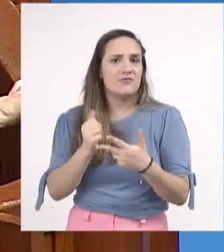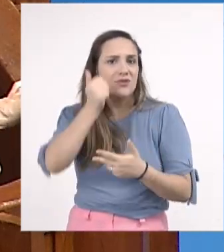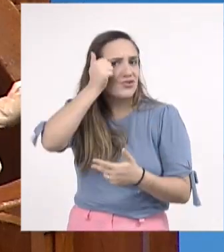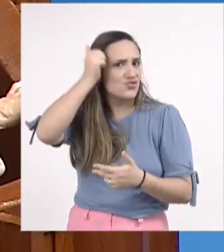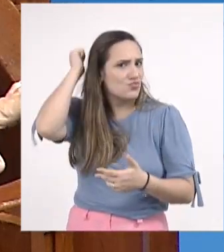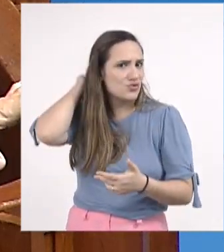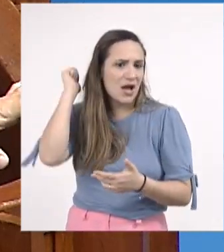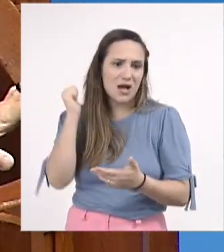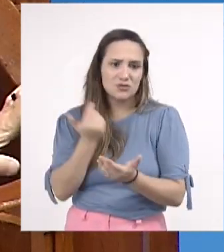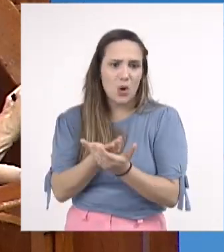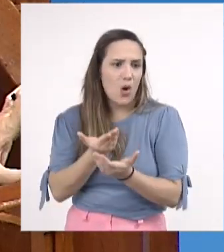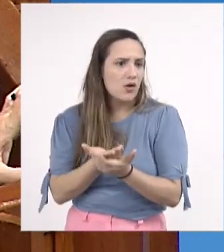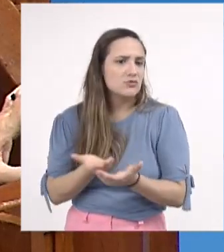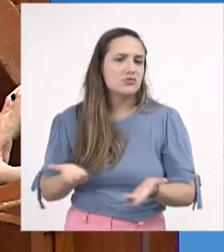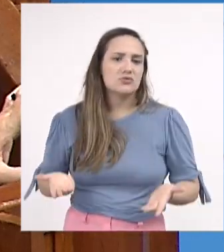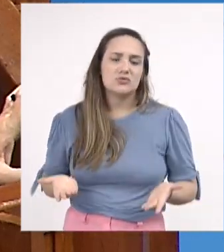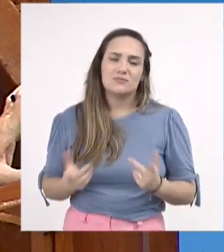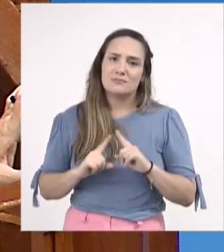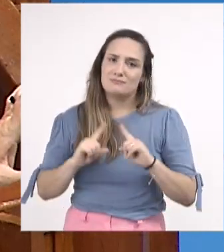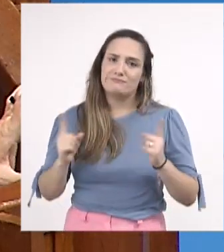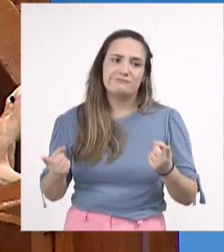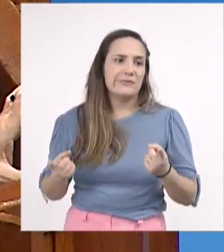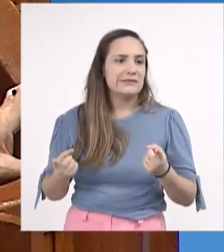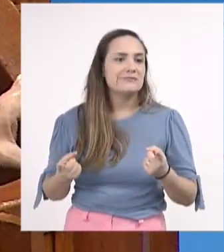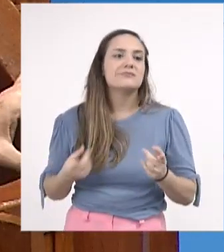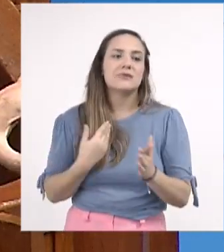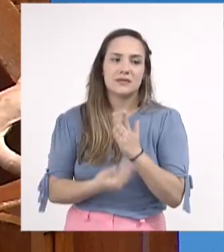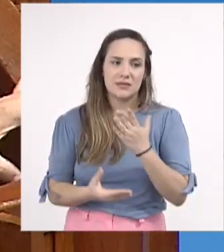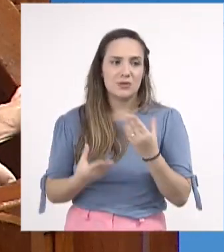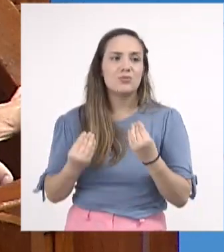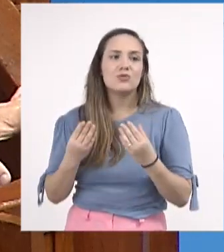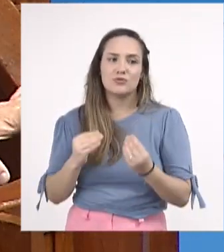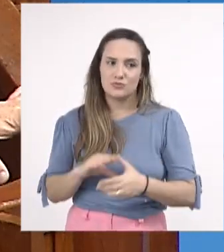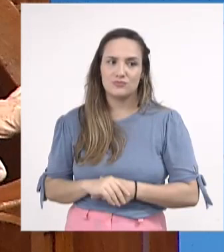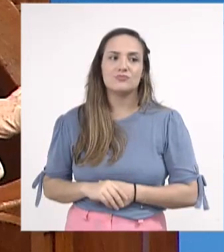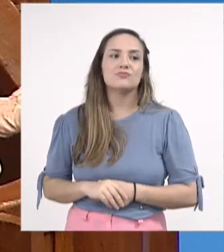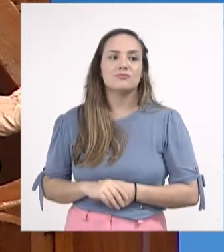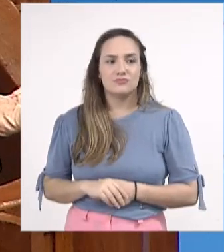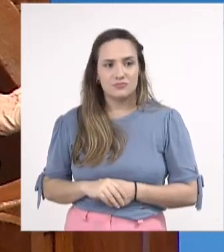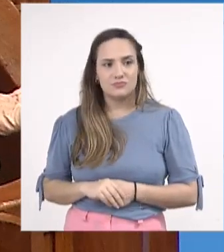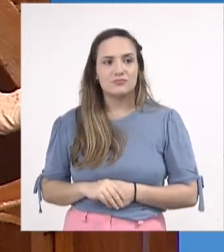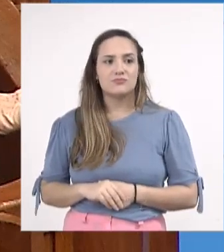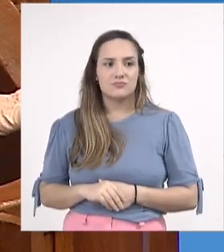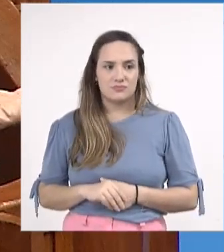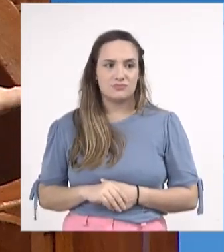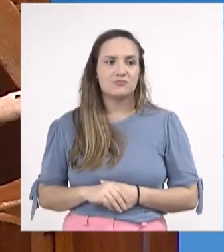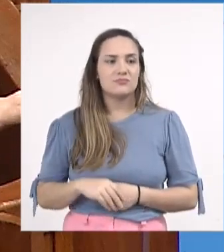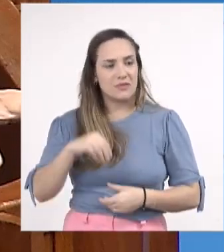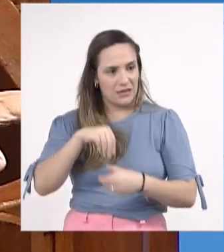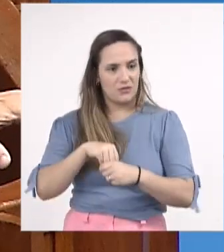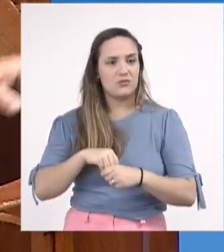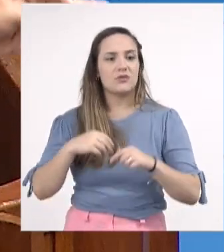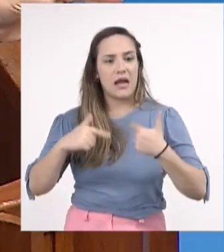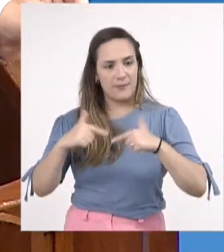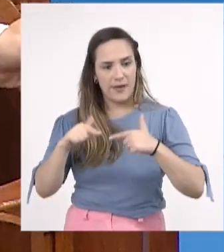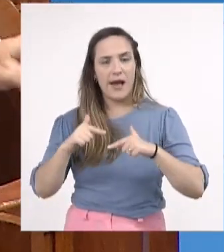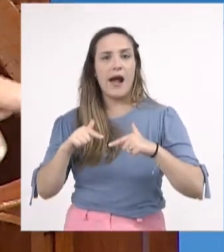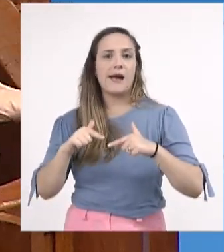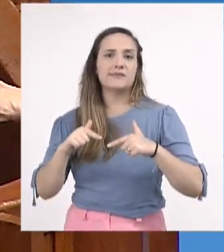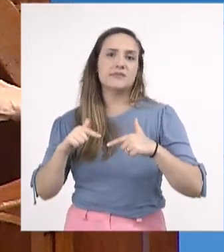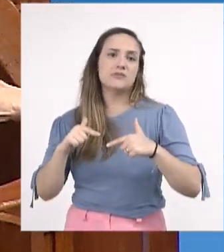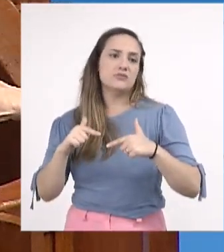houve aquele retrocesso nas atividades escolares. Então,